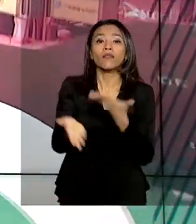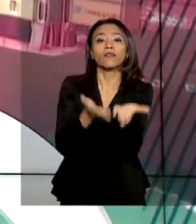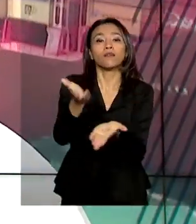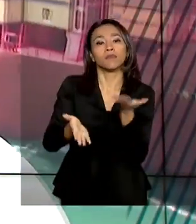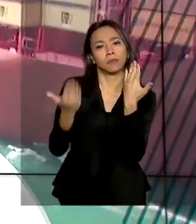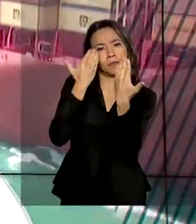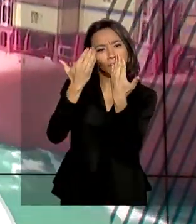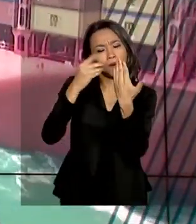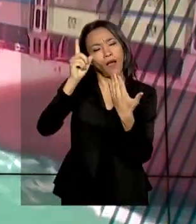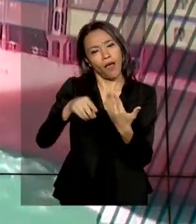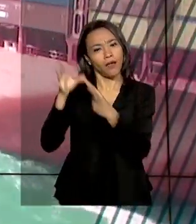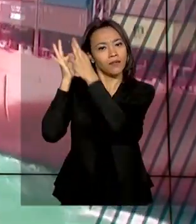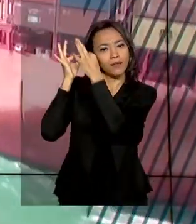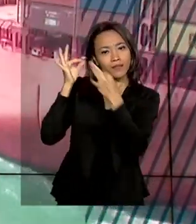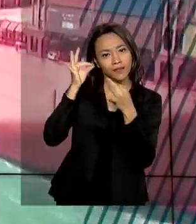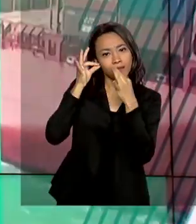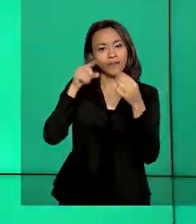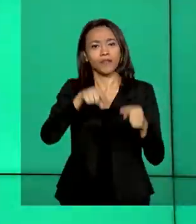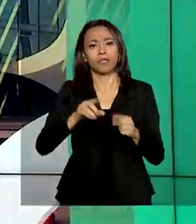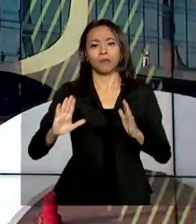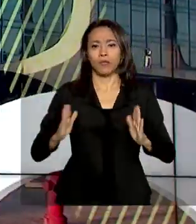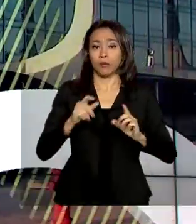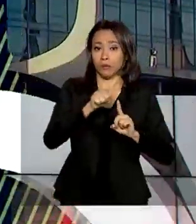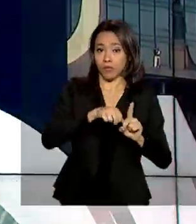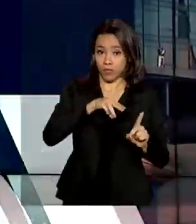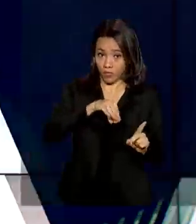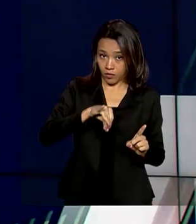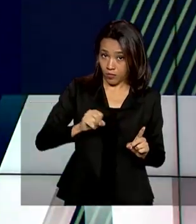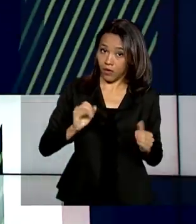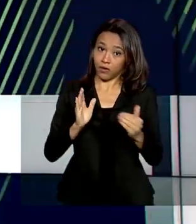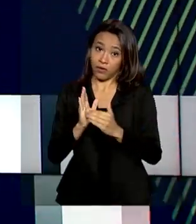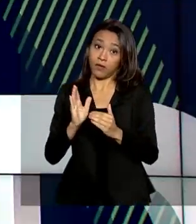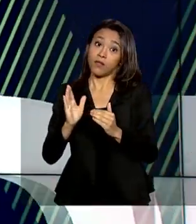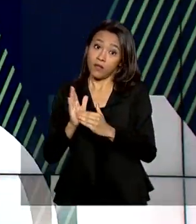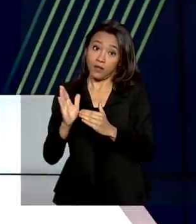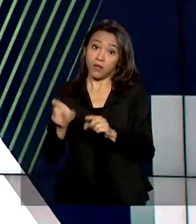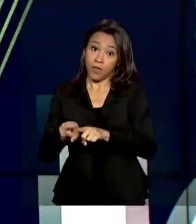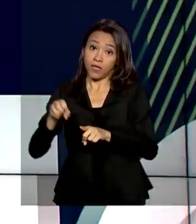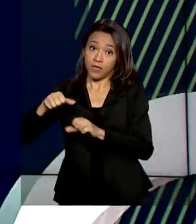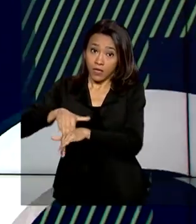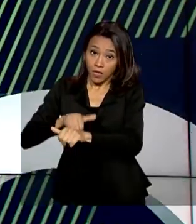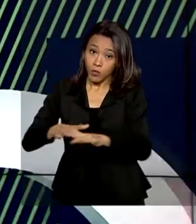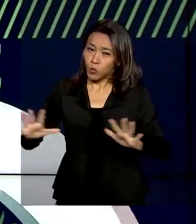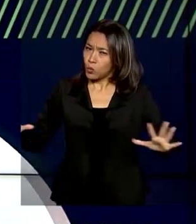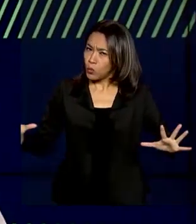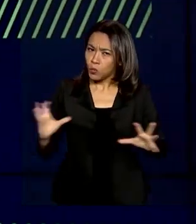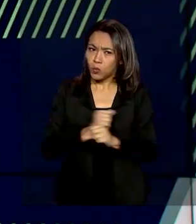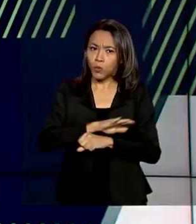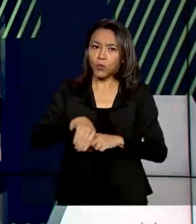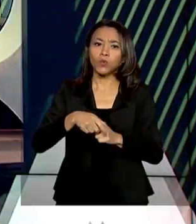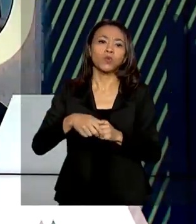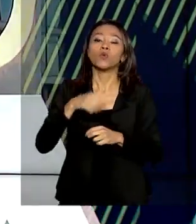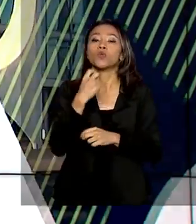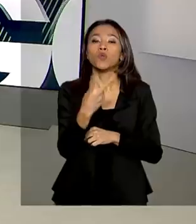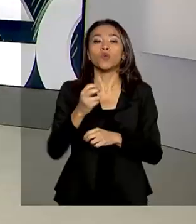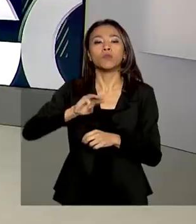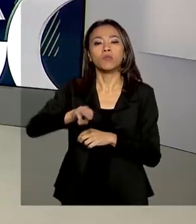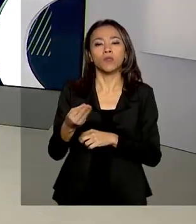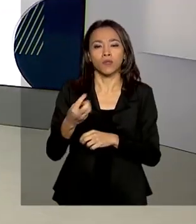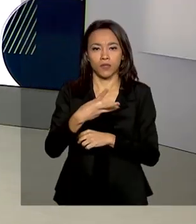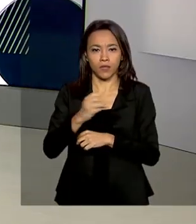feito por teleconsulta entre maio e setembro. Ao todo, serão investidos 2 milhões e 300 mil reais.